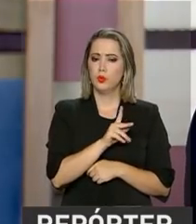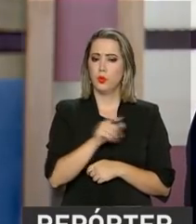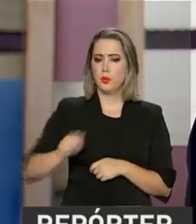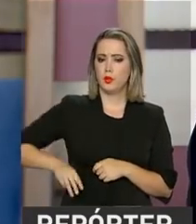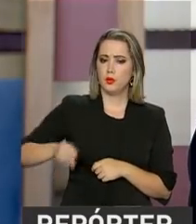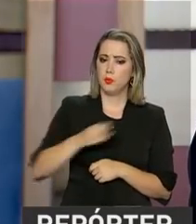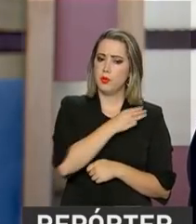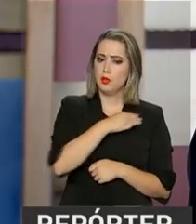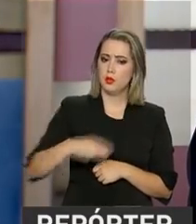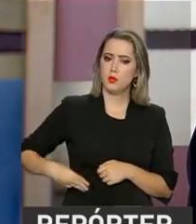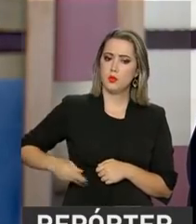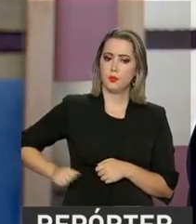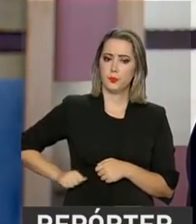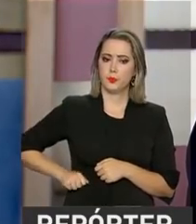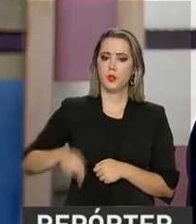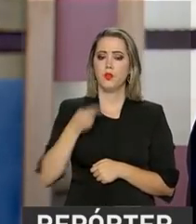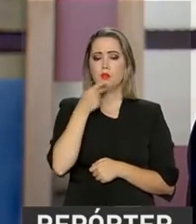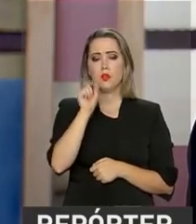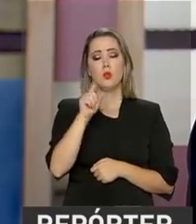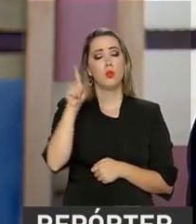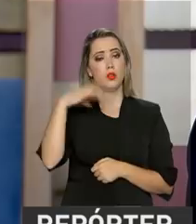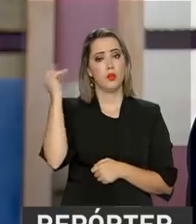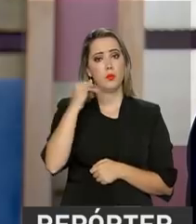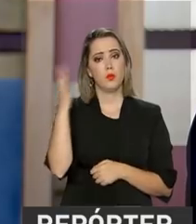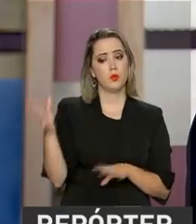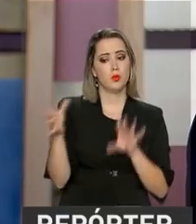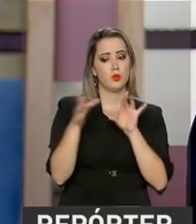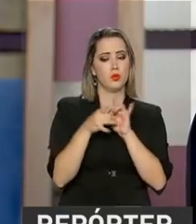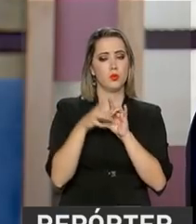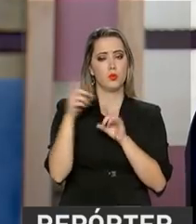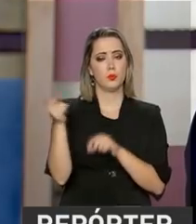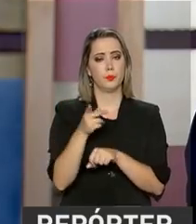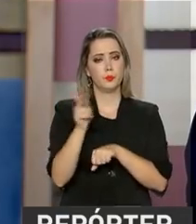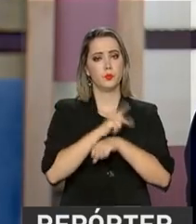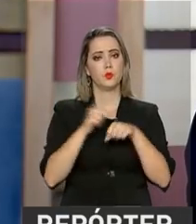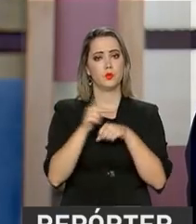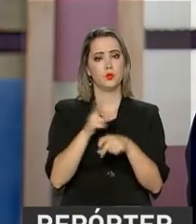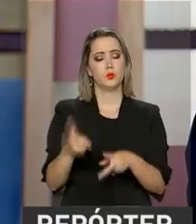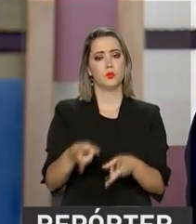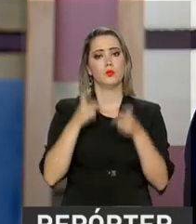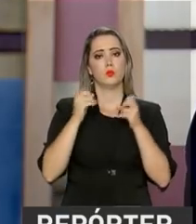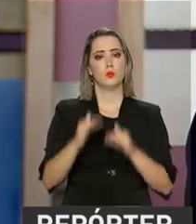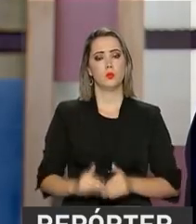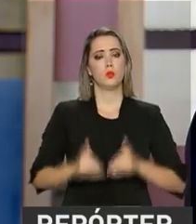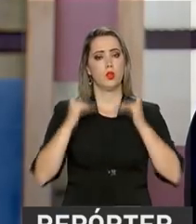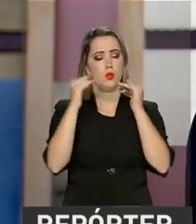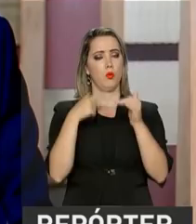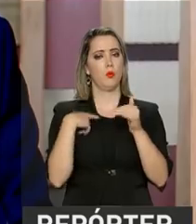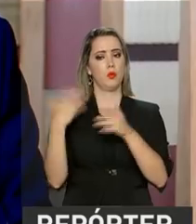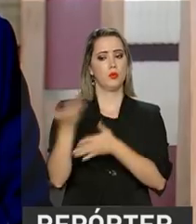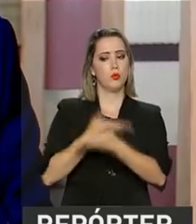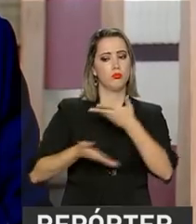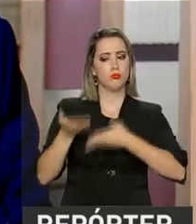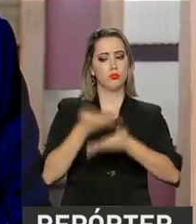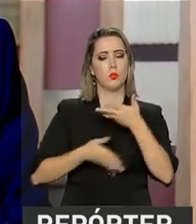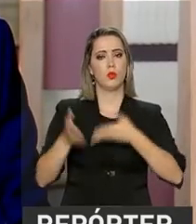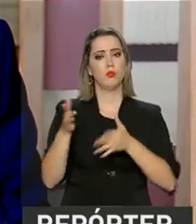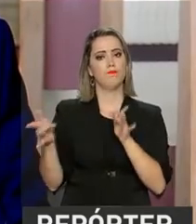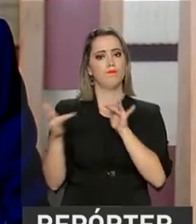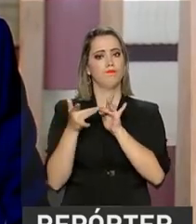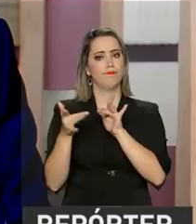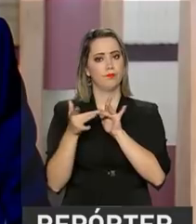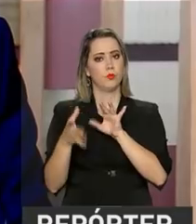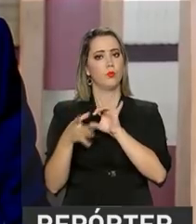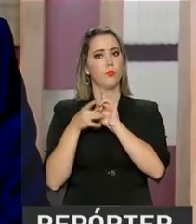importância da amizade entre os dois países e da expectativa de aumento das relações bilaterais. Já o ministro,